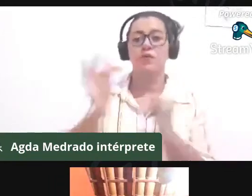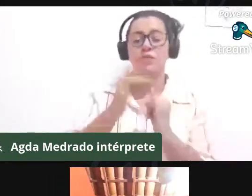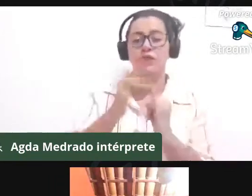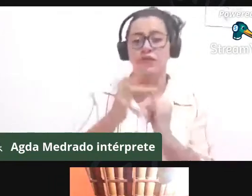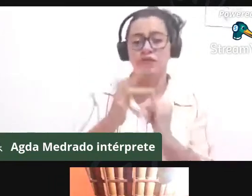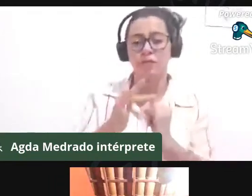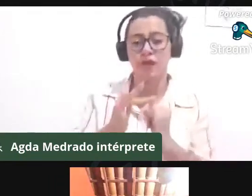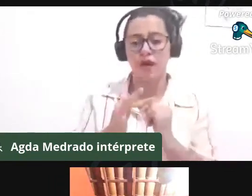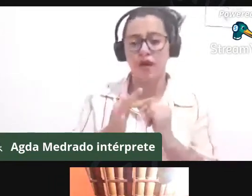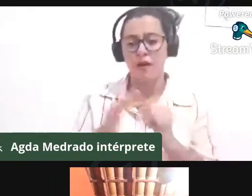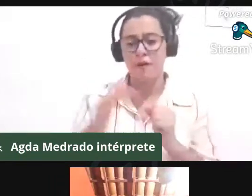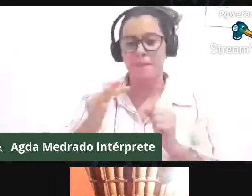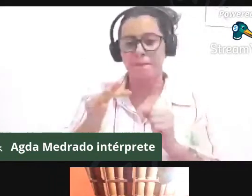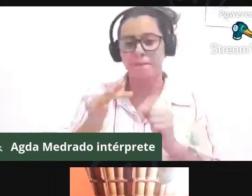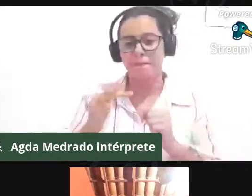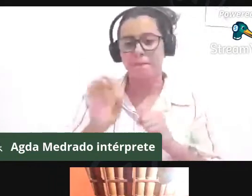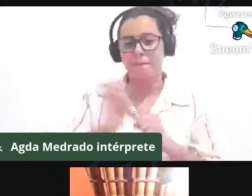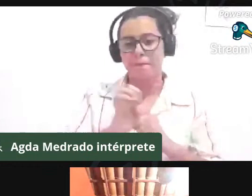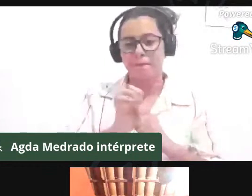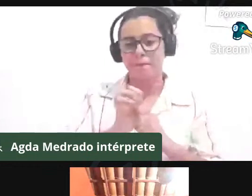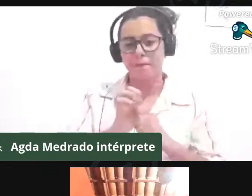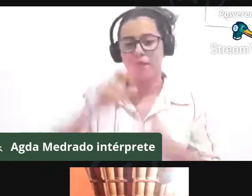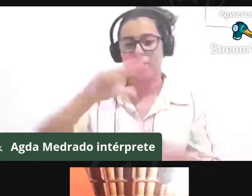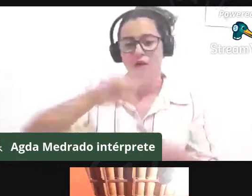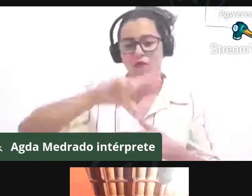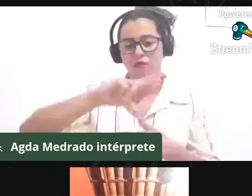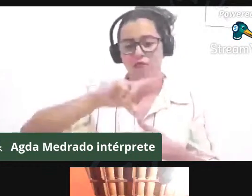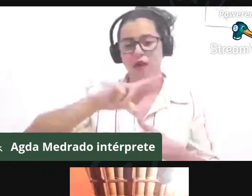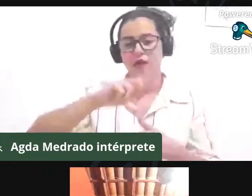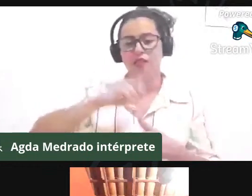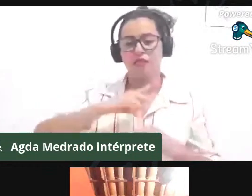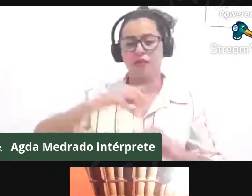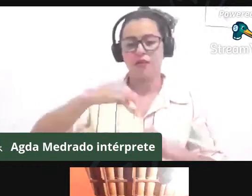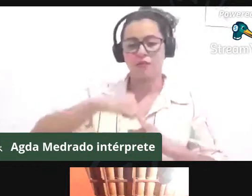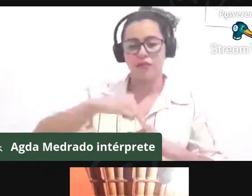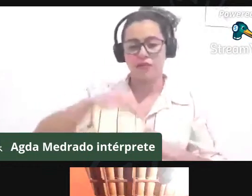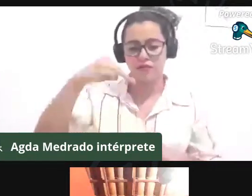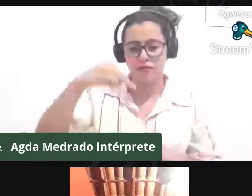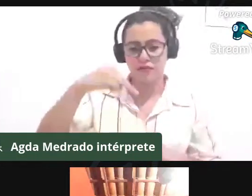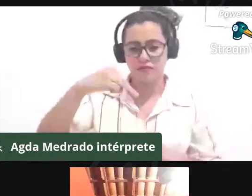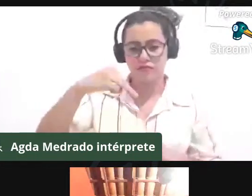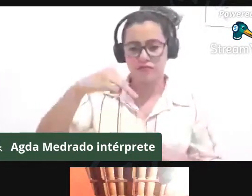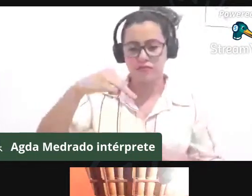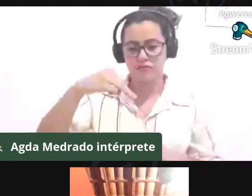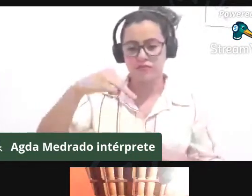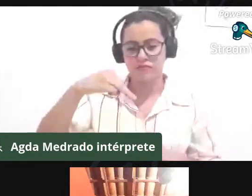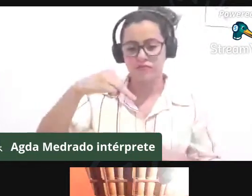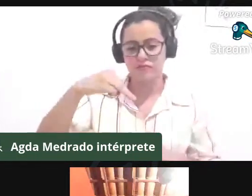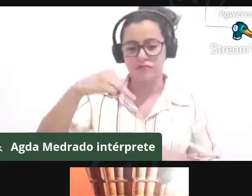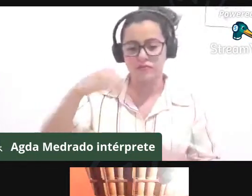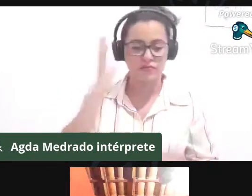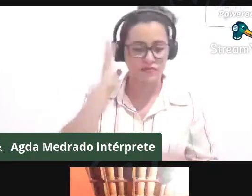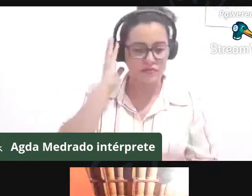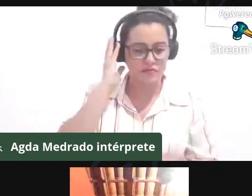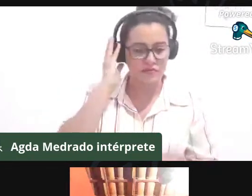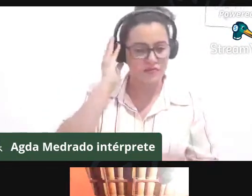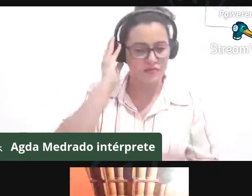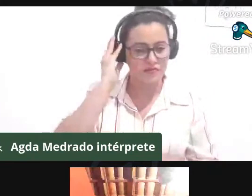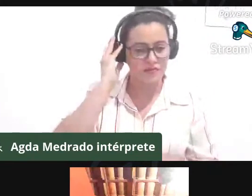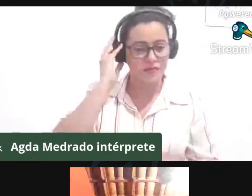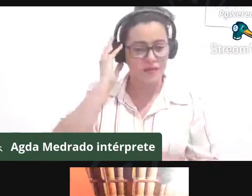mestrado profissional em sustentabilidade junto a povos e terras tradicionais no Centro de Desenvolvimento Sustentável na Universidade do Brasil.